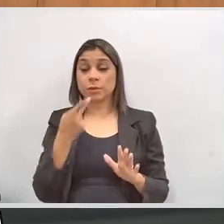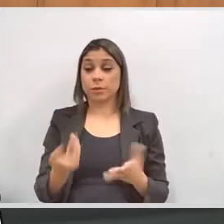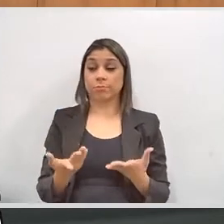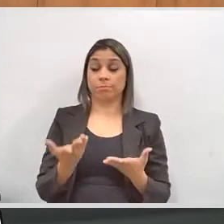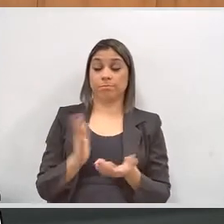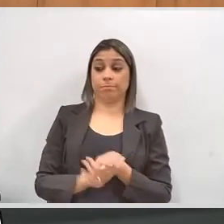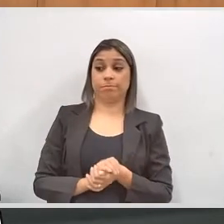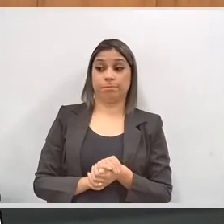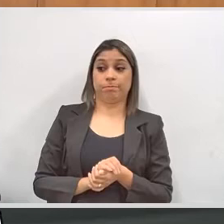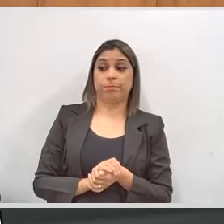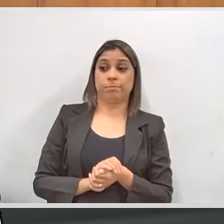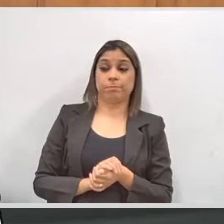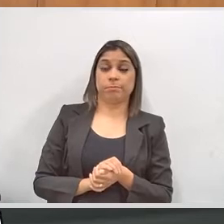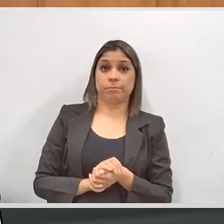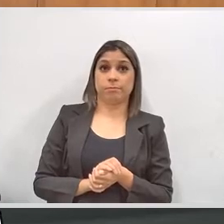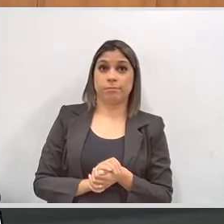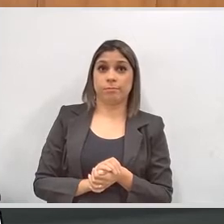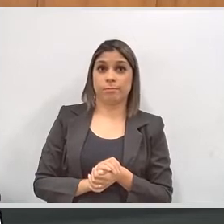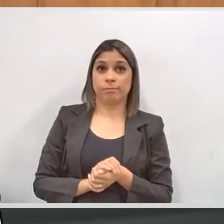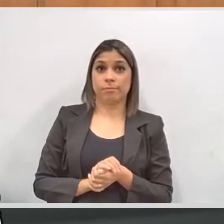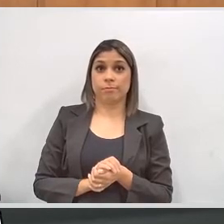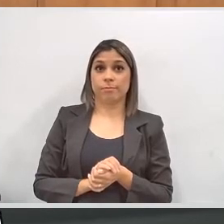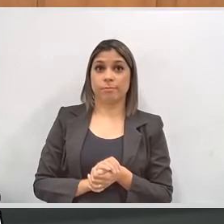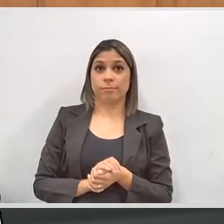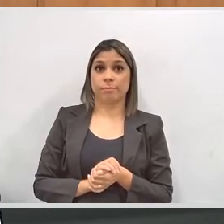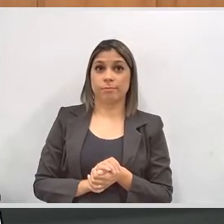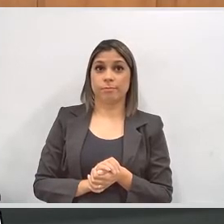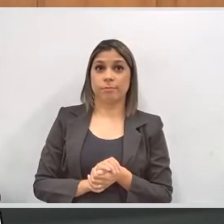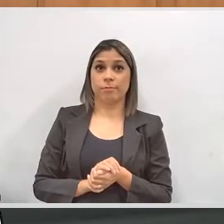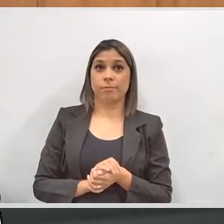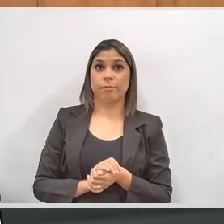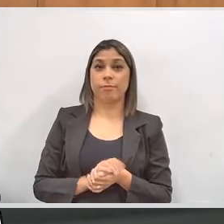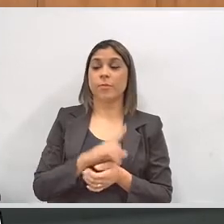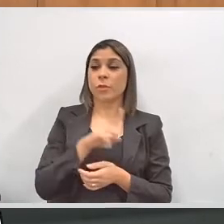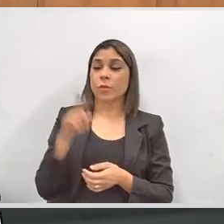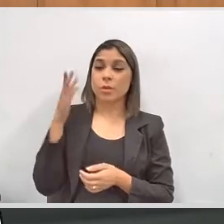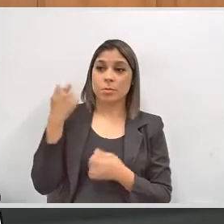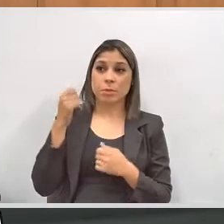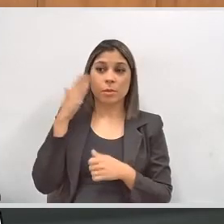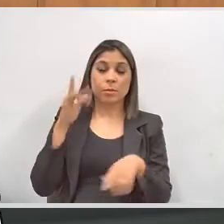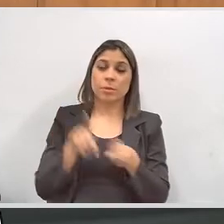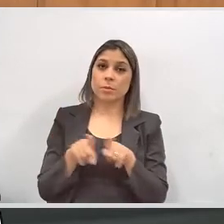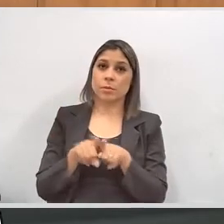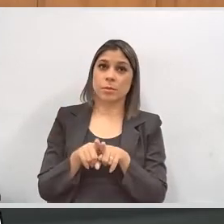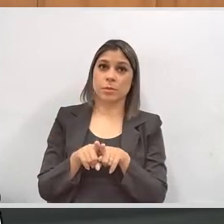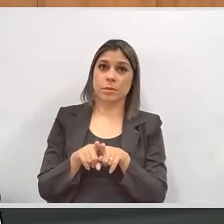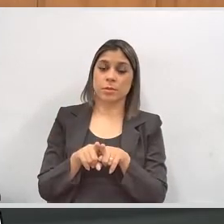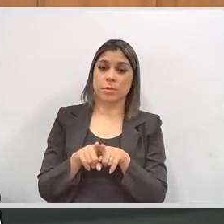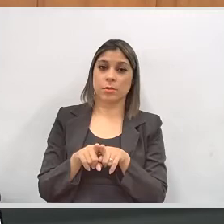Mas eu vou dizer um negócio para senhor, doutor, e está ali uma companhia da PAI, e vocês também saibam disso.